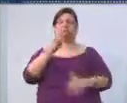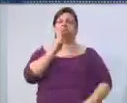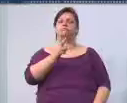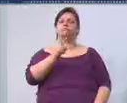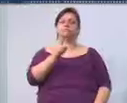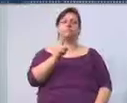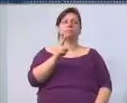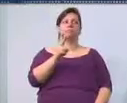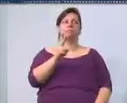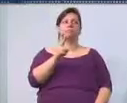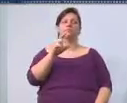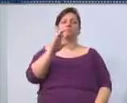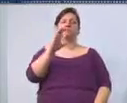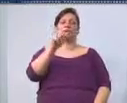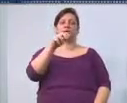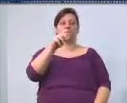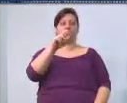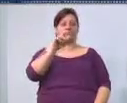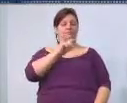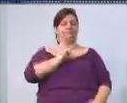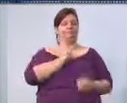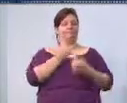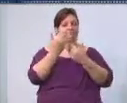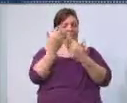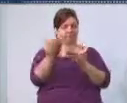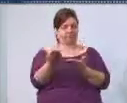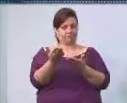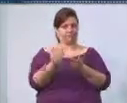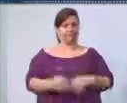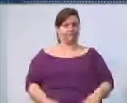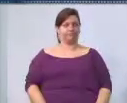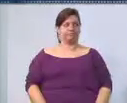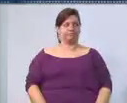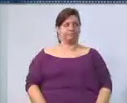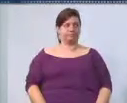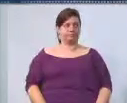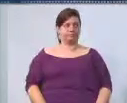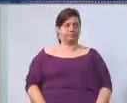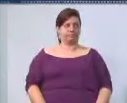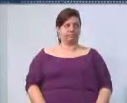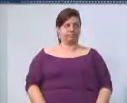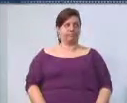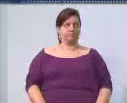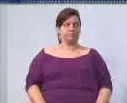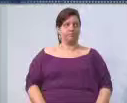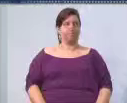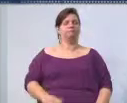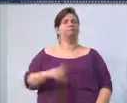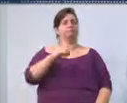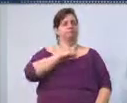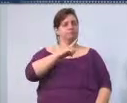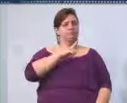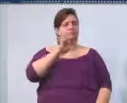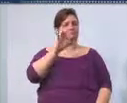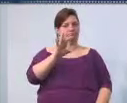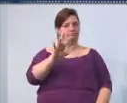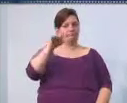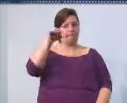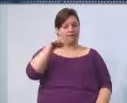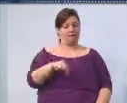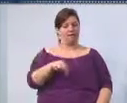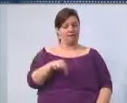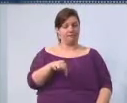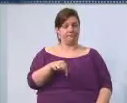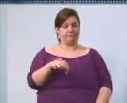lhes concede. Historicamente, tem sido, nesta Casa, se não me falha a memória, nos últimos